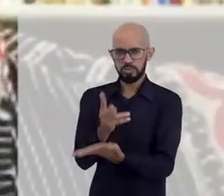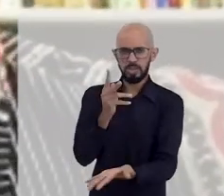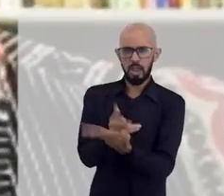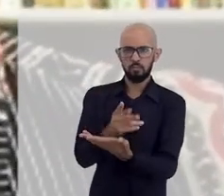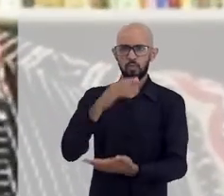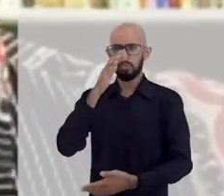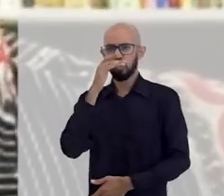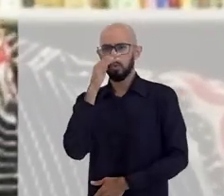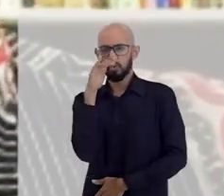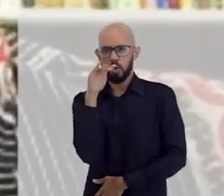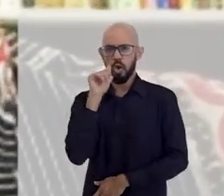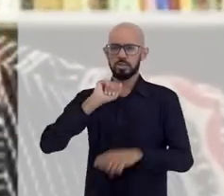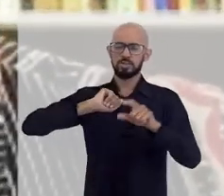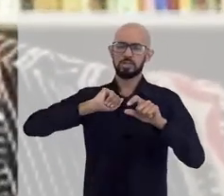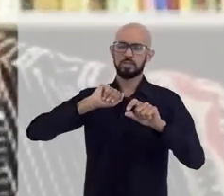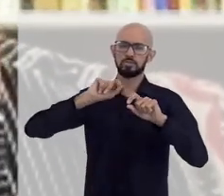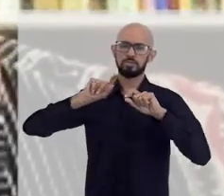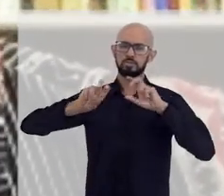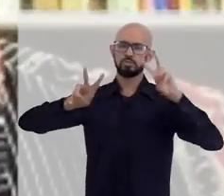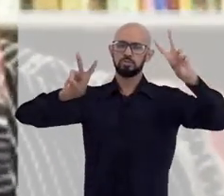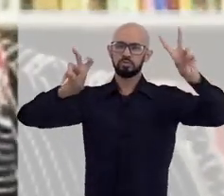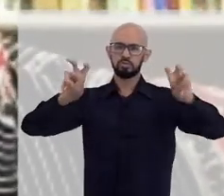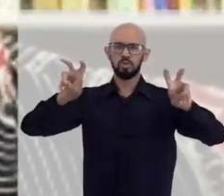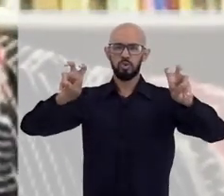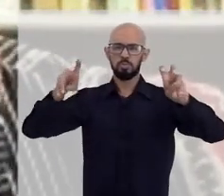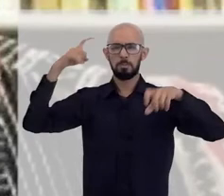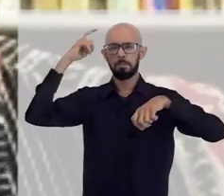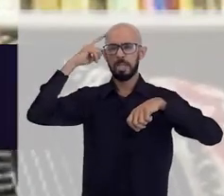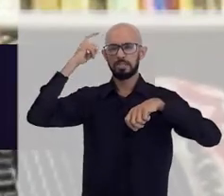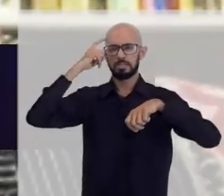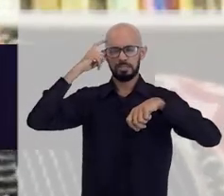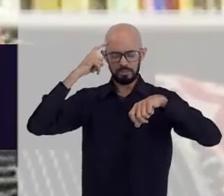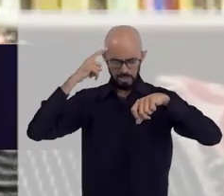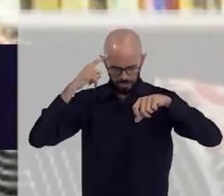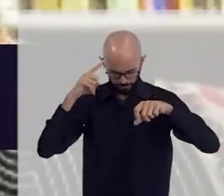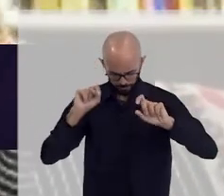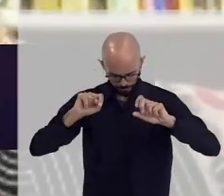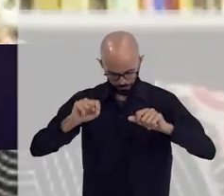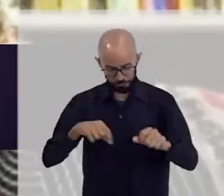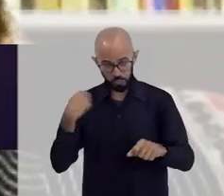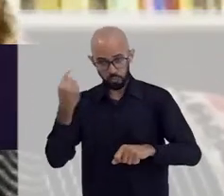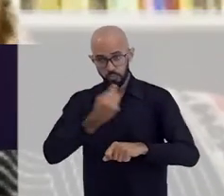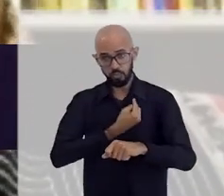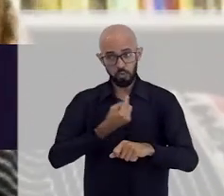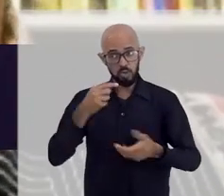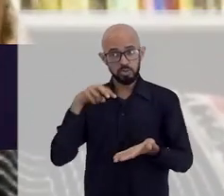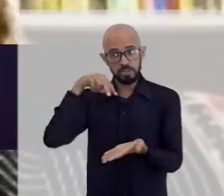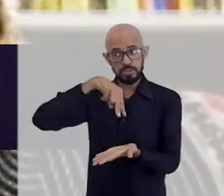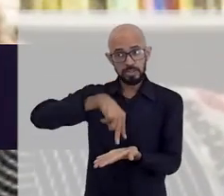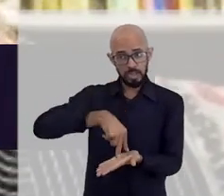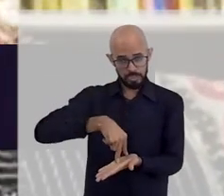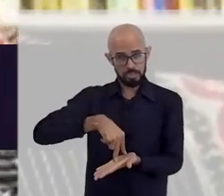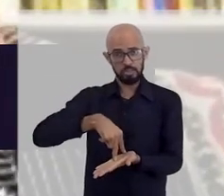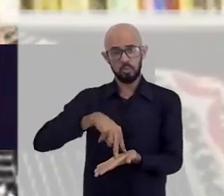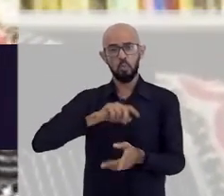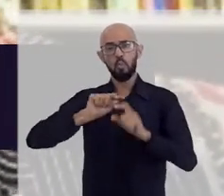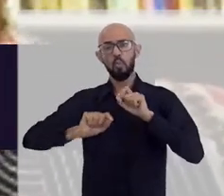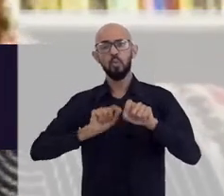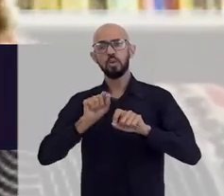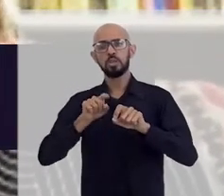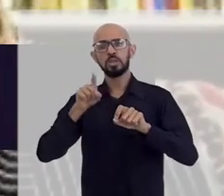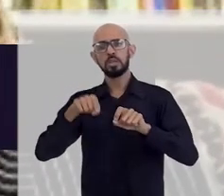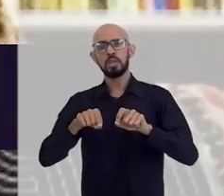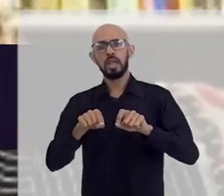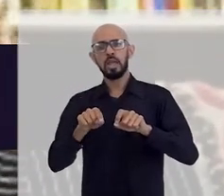curiosa em relação às questões de pensar um pouco sobre o nosso estar aqui, que é